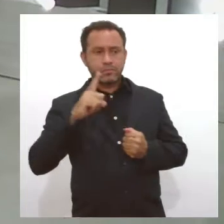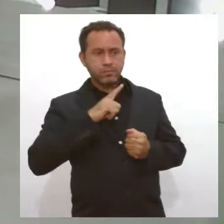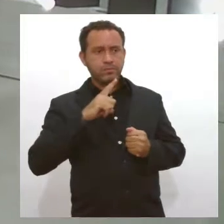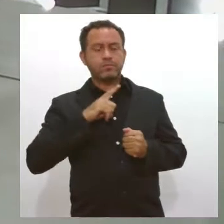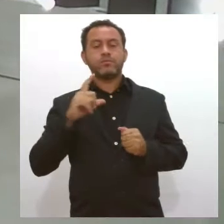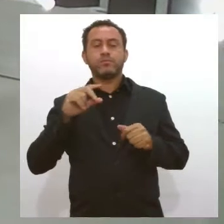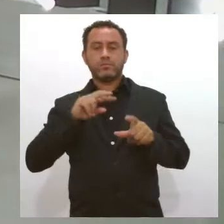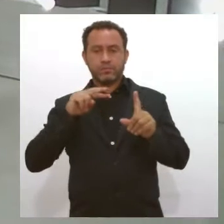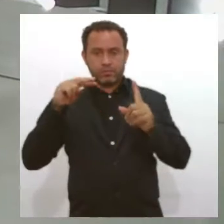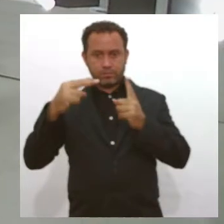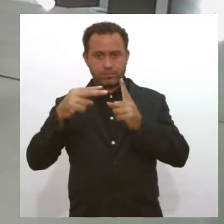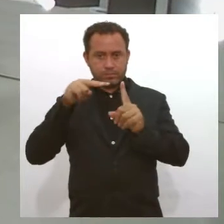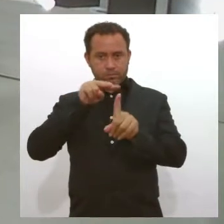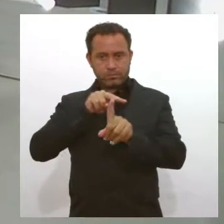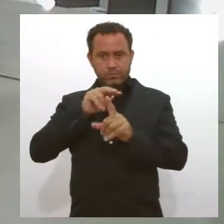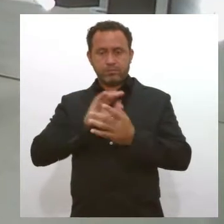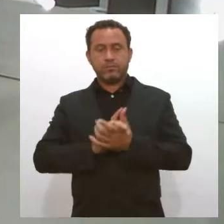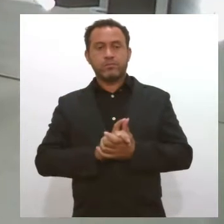delas.